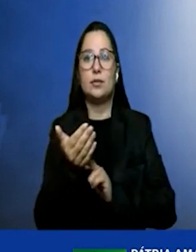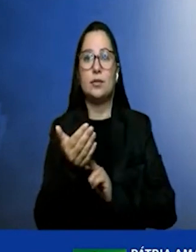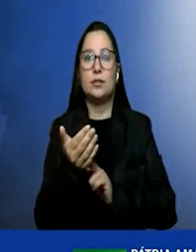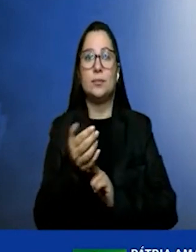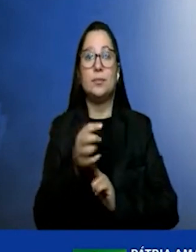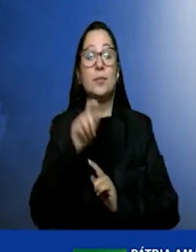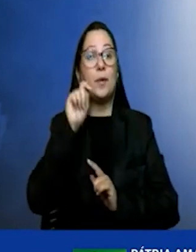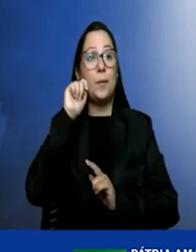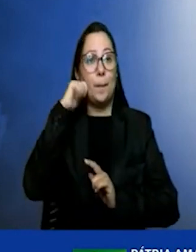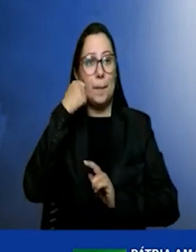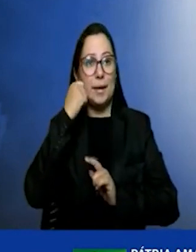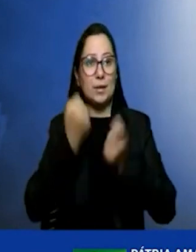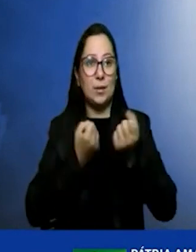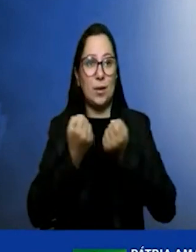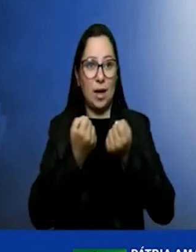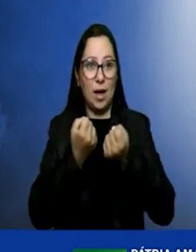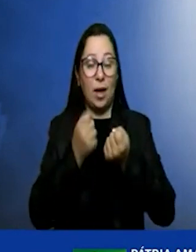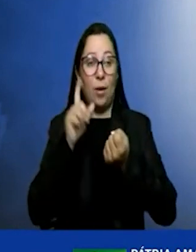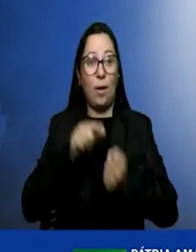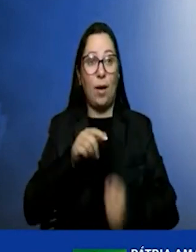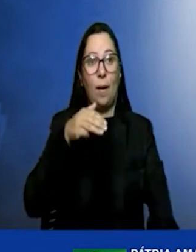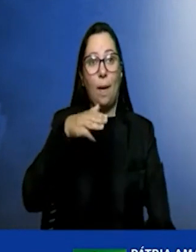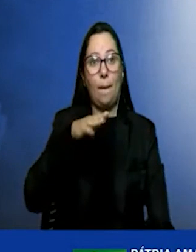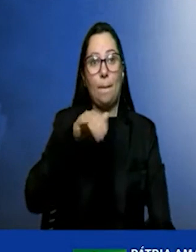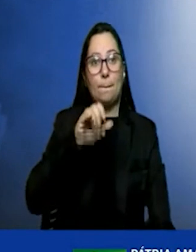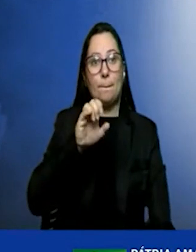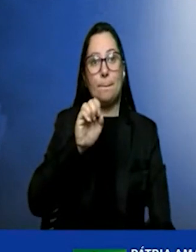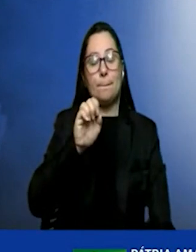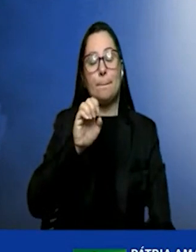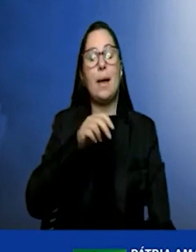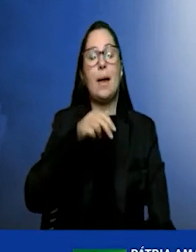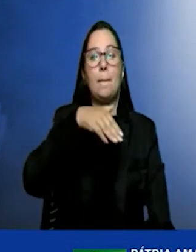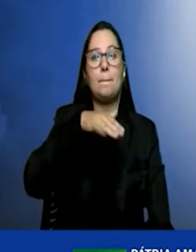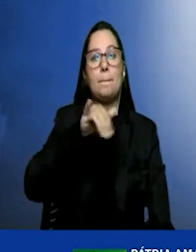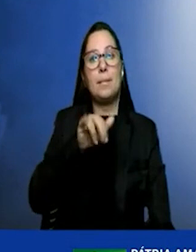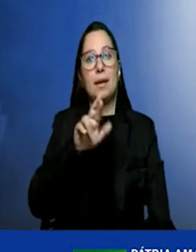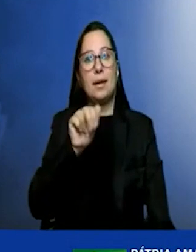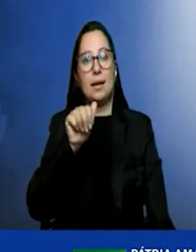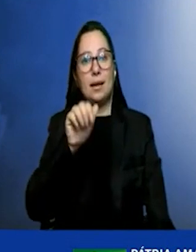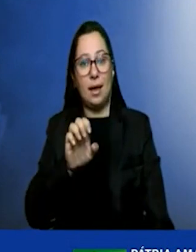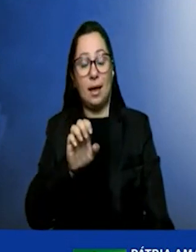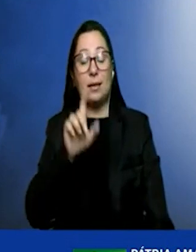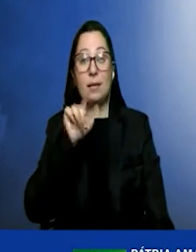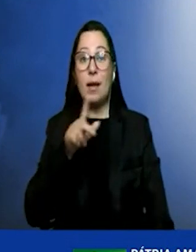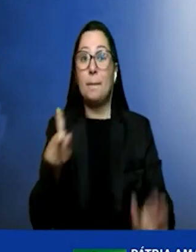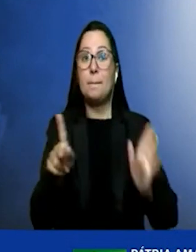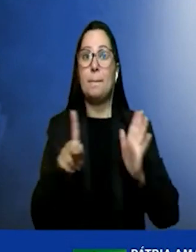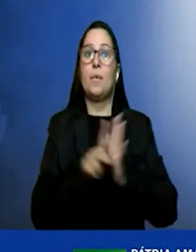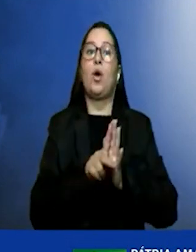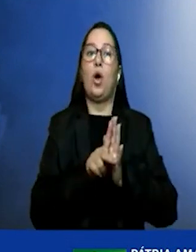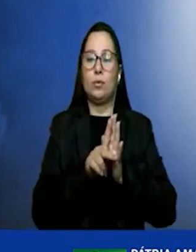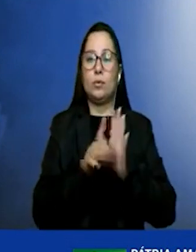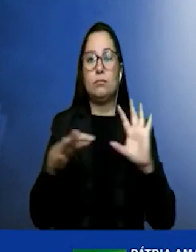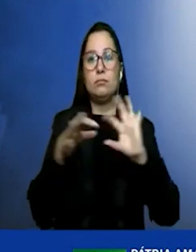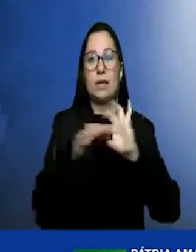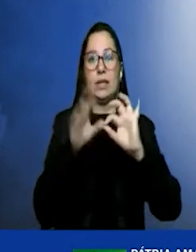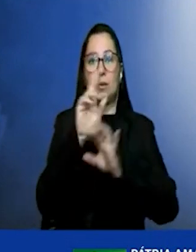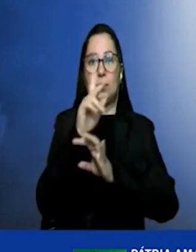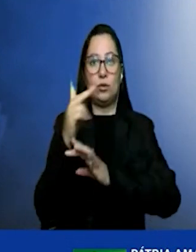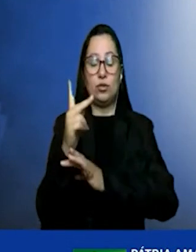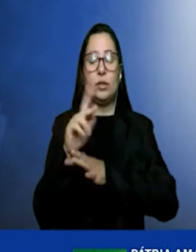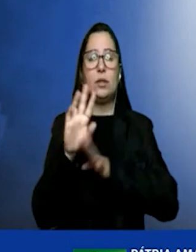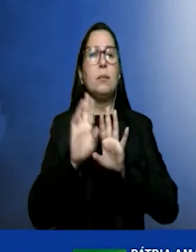vocês veem lá no fundo é o Mirai, que é o veículo movido à célula de hidrogênio. Mas qual é a diferença deles, objetivamente?